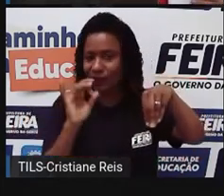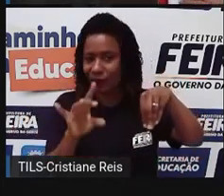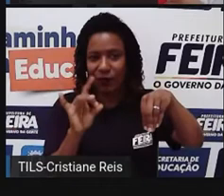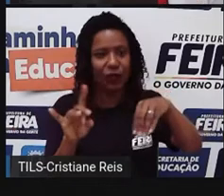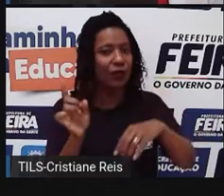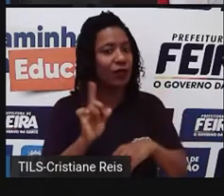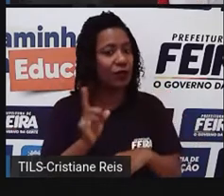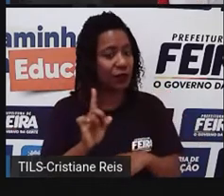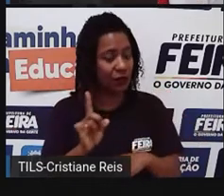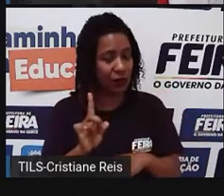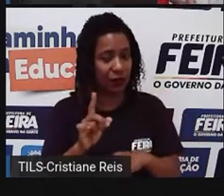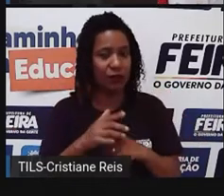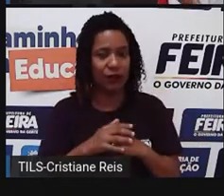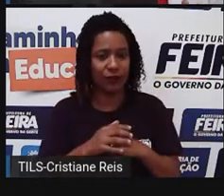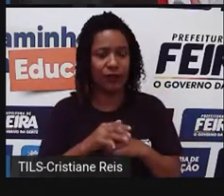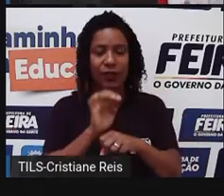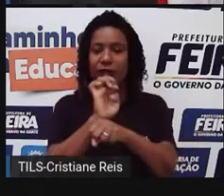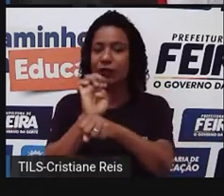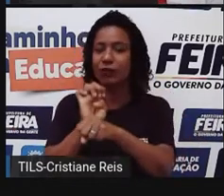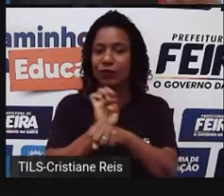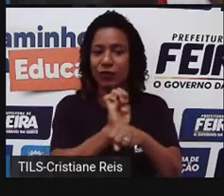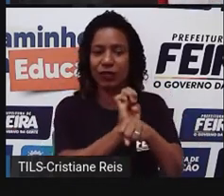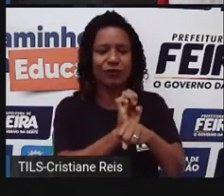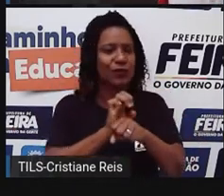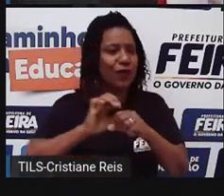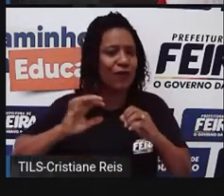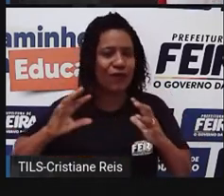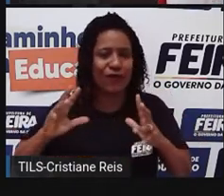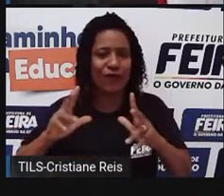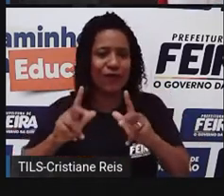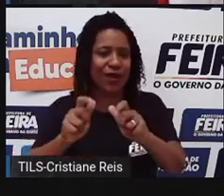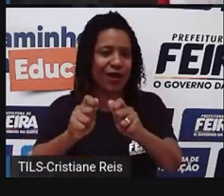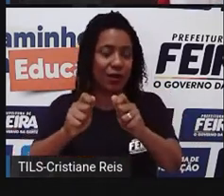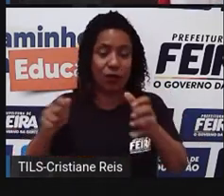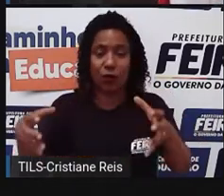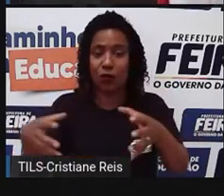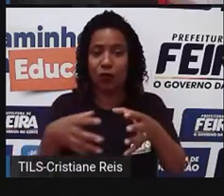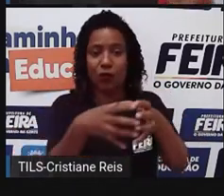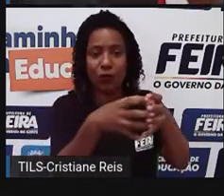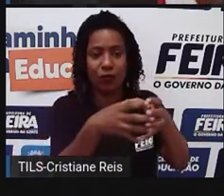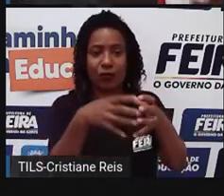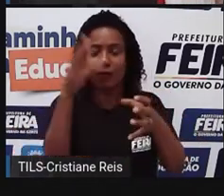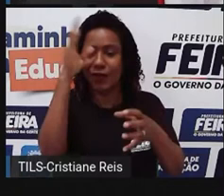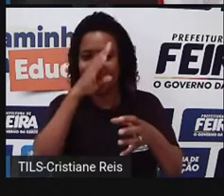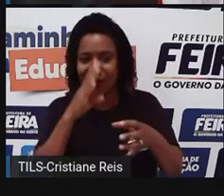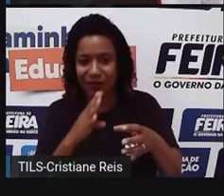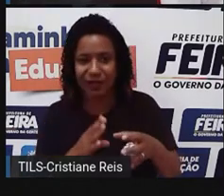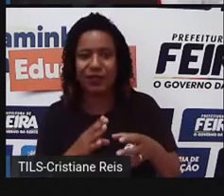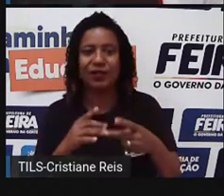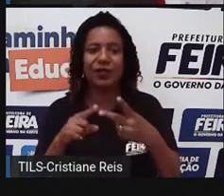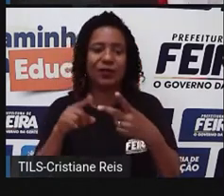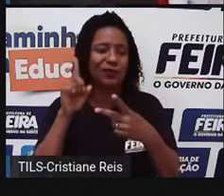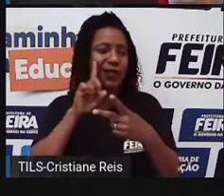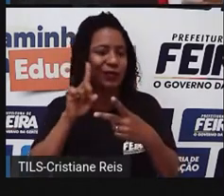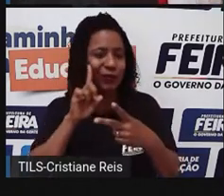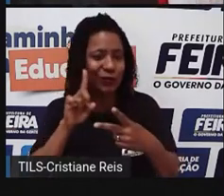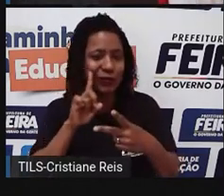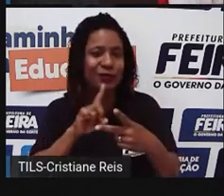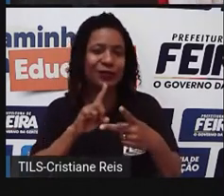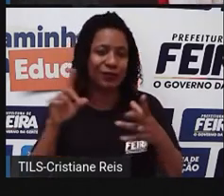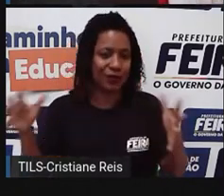Então, esse conjunto de instituições, né, de Estados, a exemplo, né, do Brasil, exemplo dos Estados Unidos,